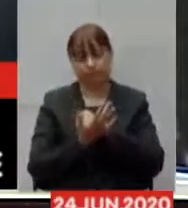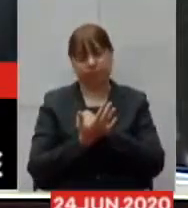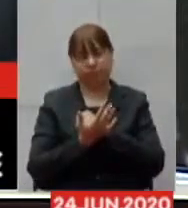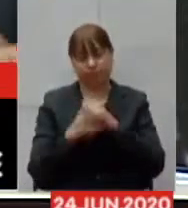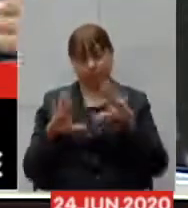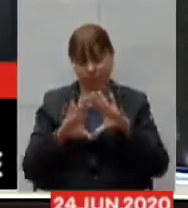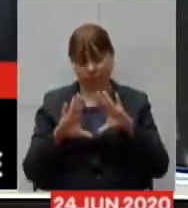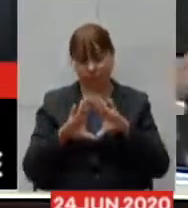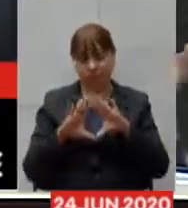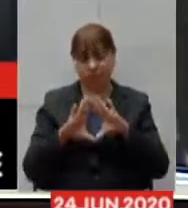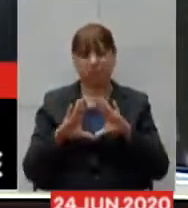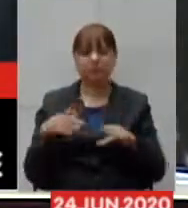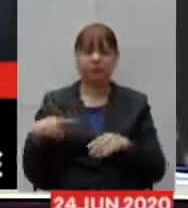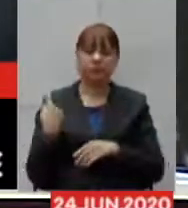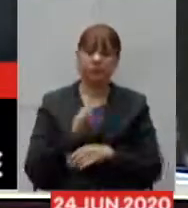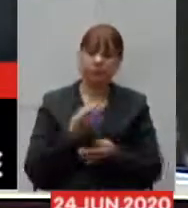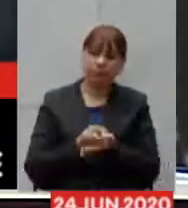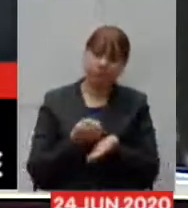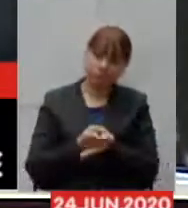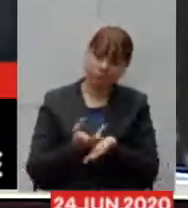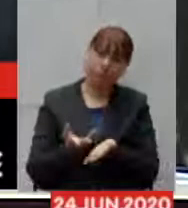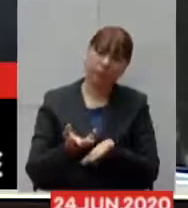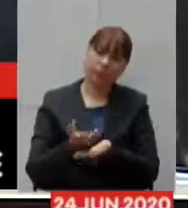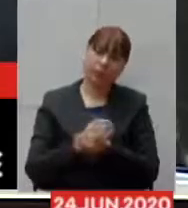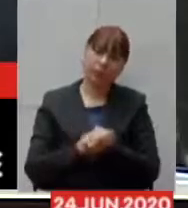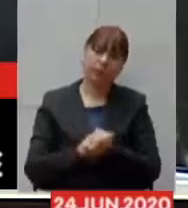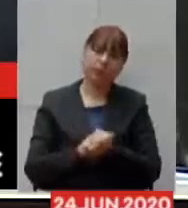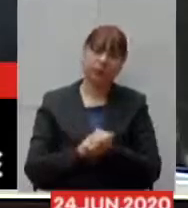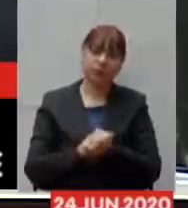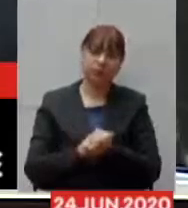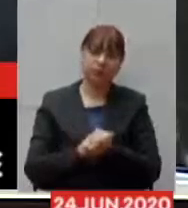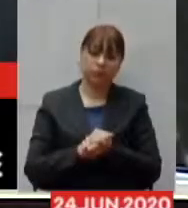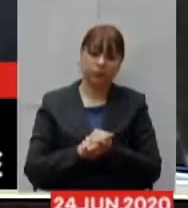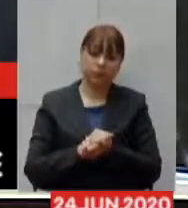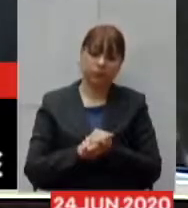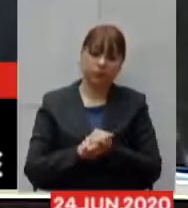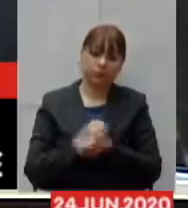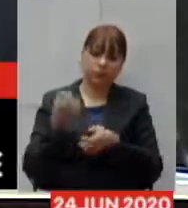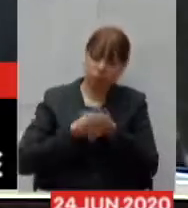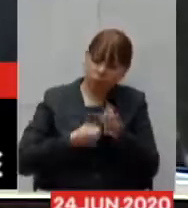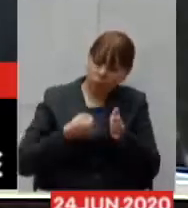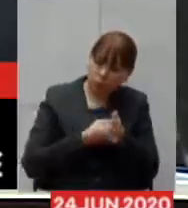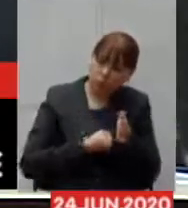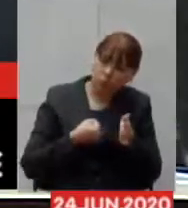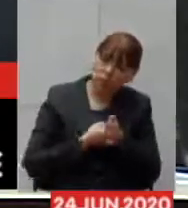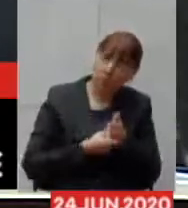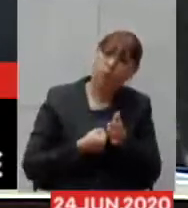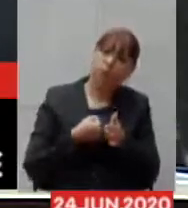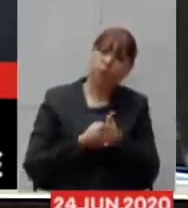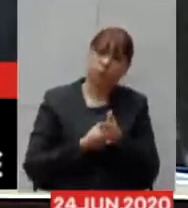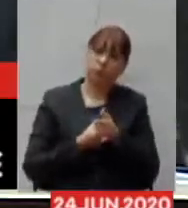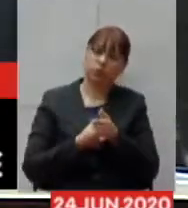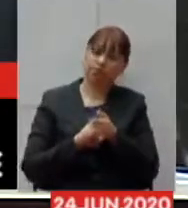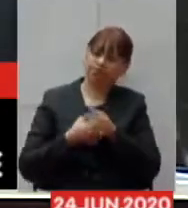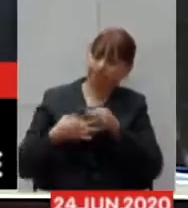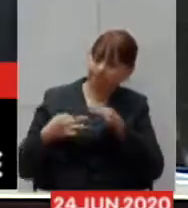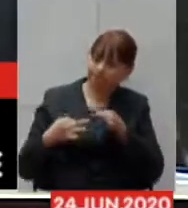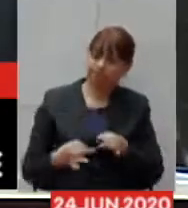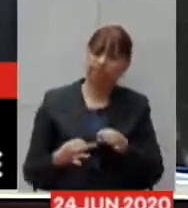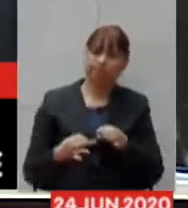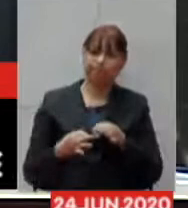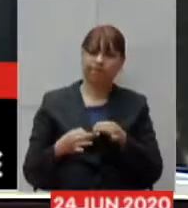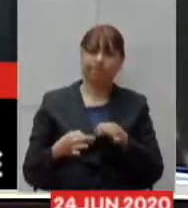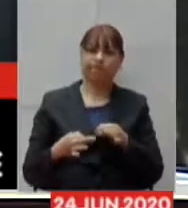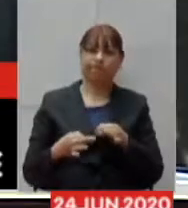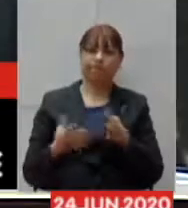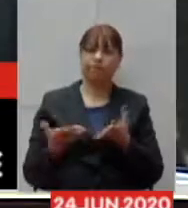nós vamos se for necessário continuar com essa luta com essa determinação se for